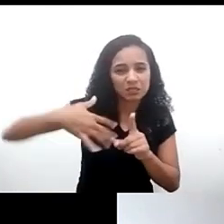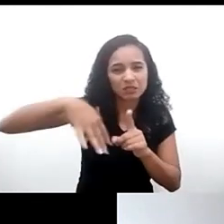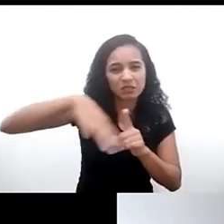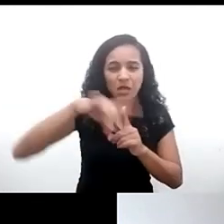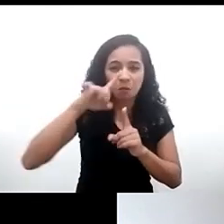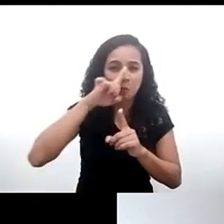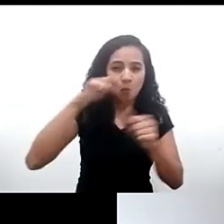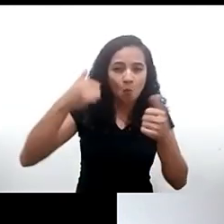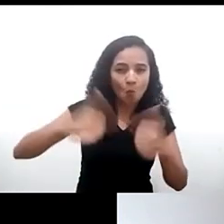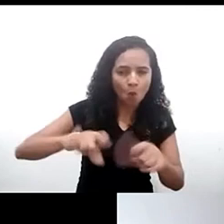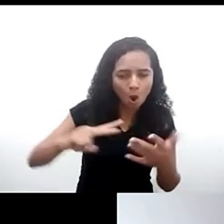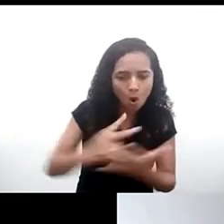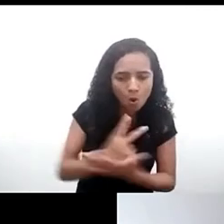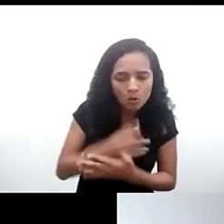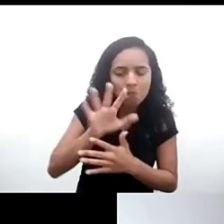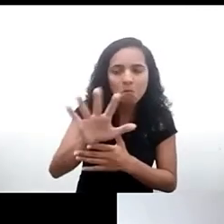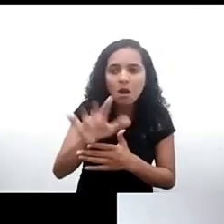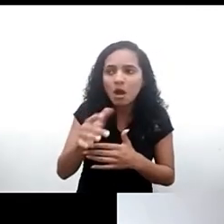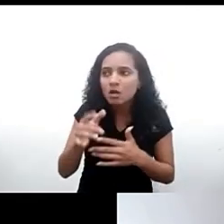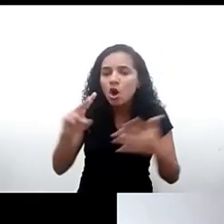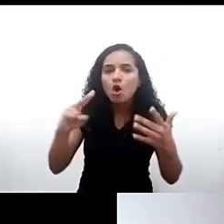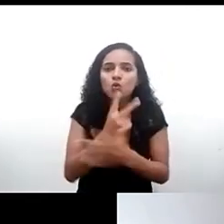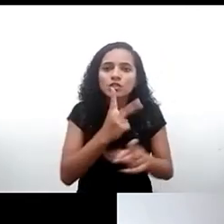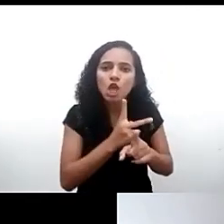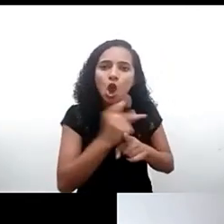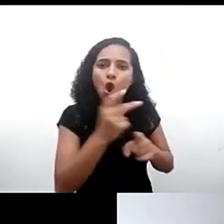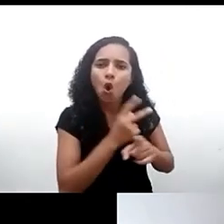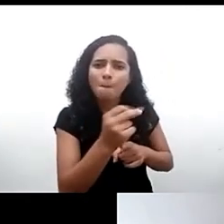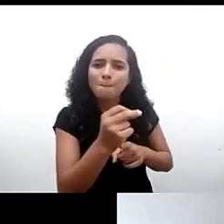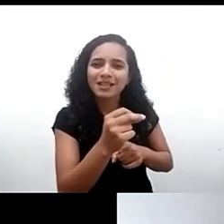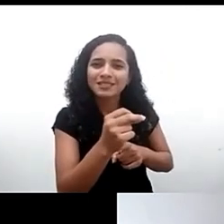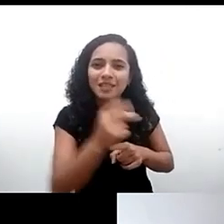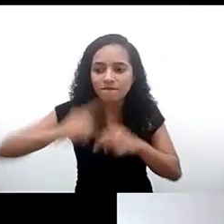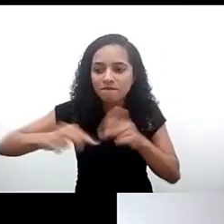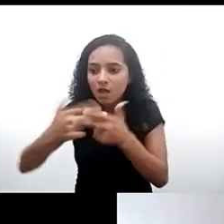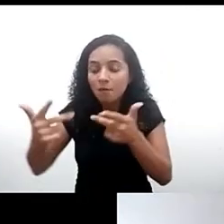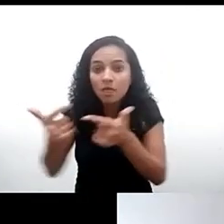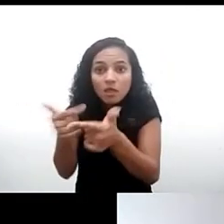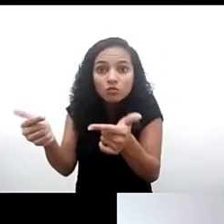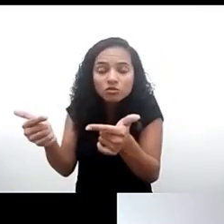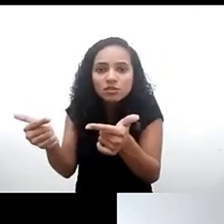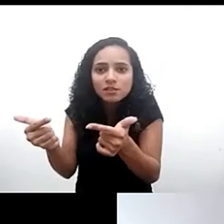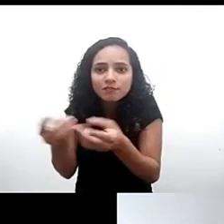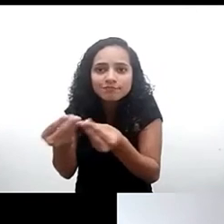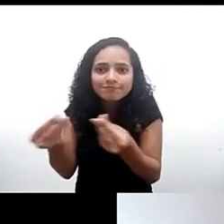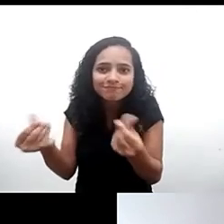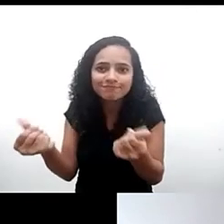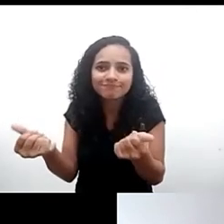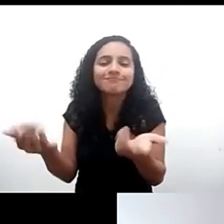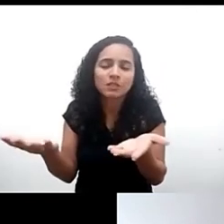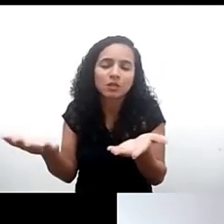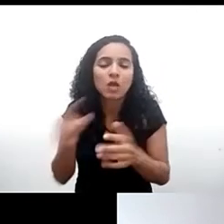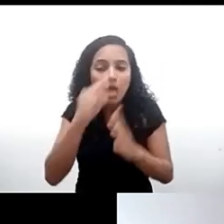ferramentas para poder enfrentá-la então eu acho que nesse sentido é muito válido esse